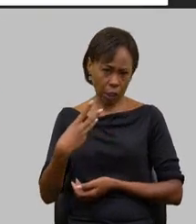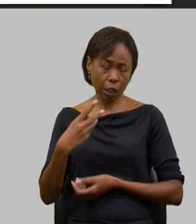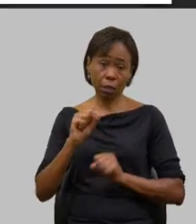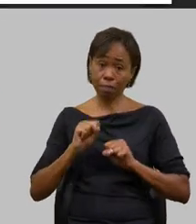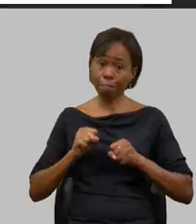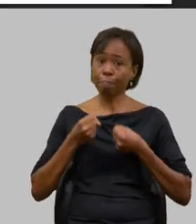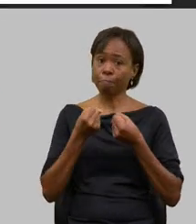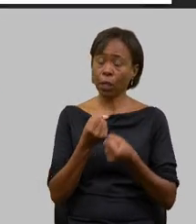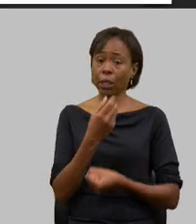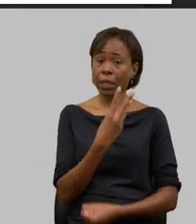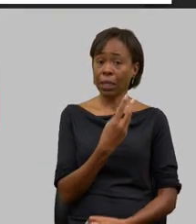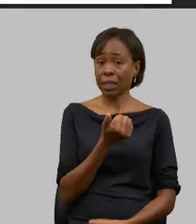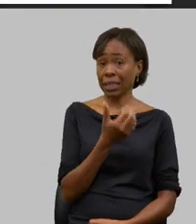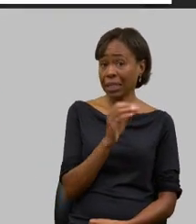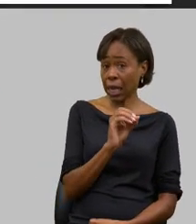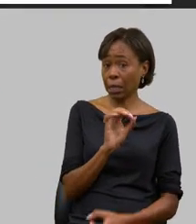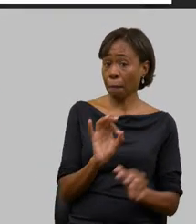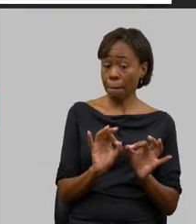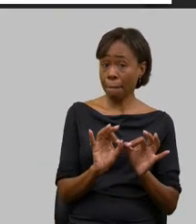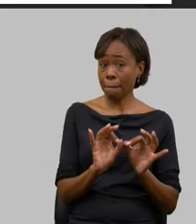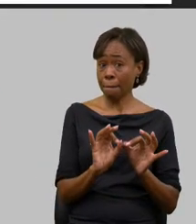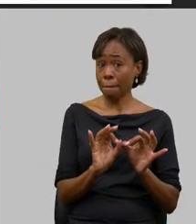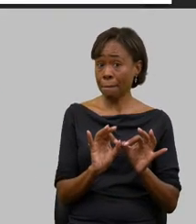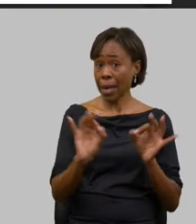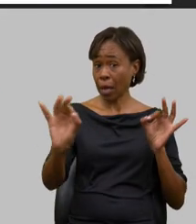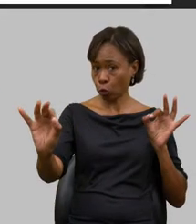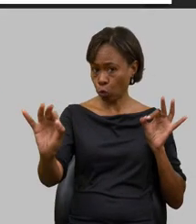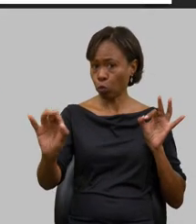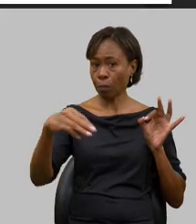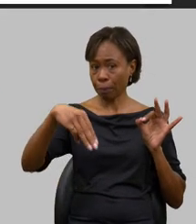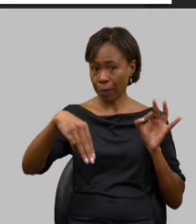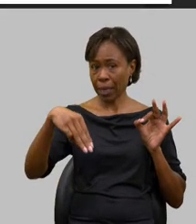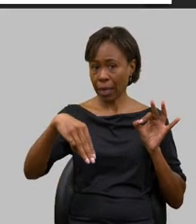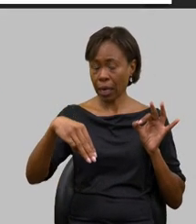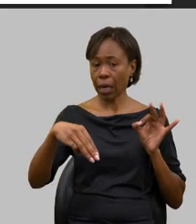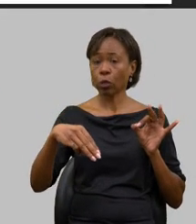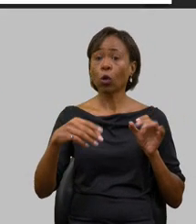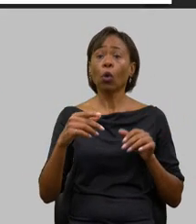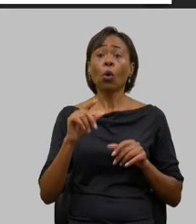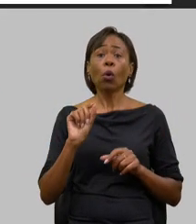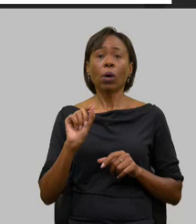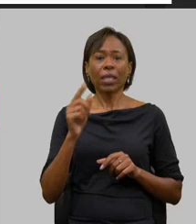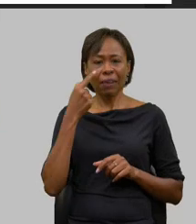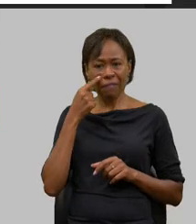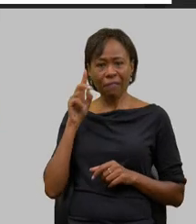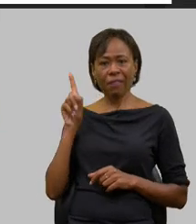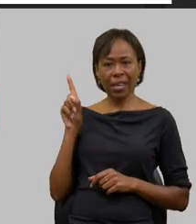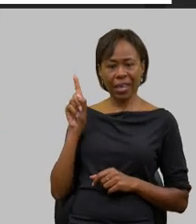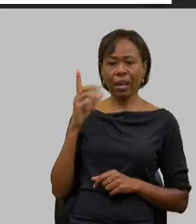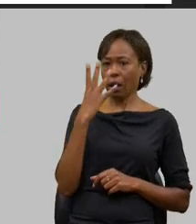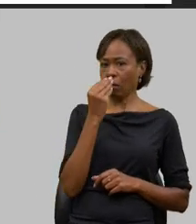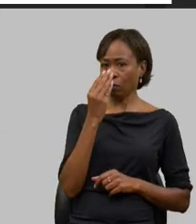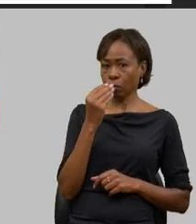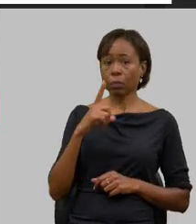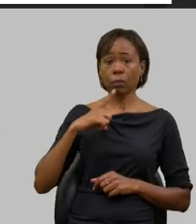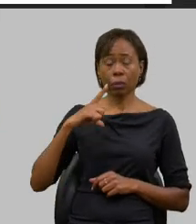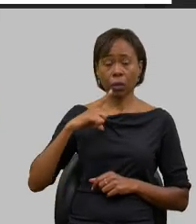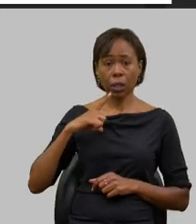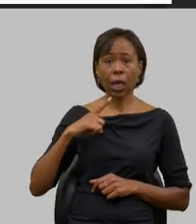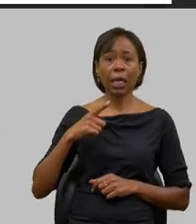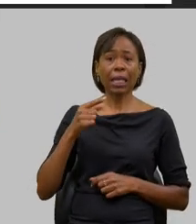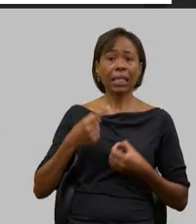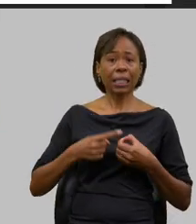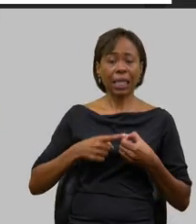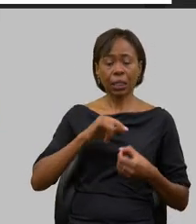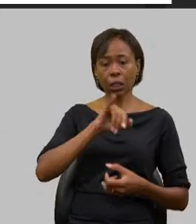310 metros desse canal que vocês veem a foto aí que inclusive abastece a cidade de Jaíba e é o canal principal